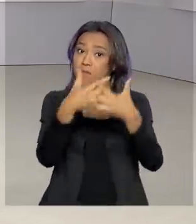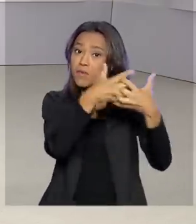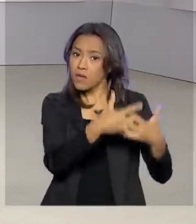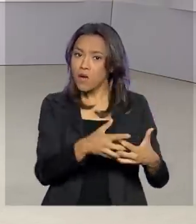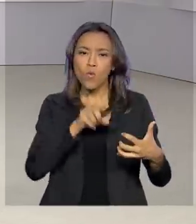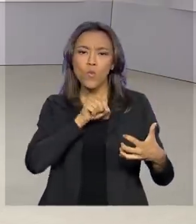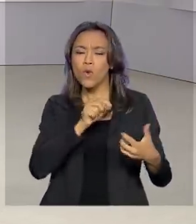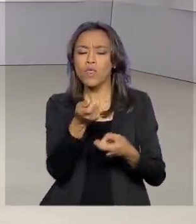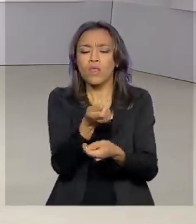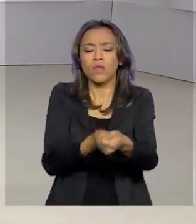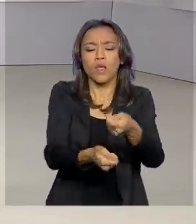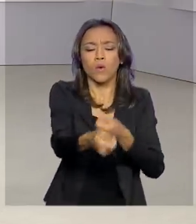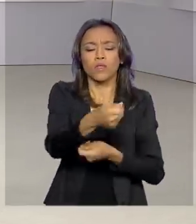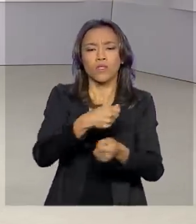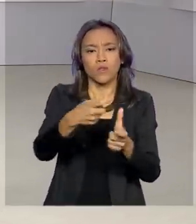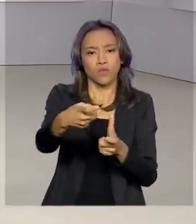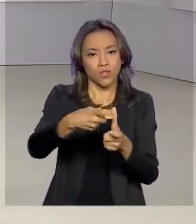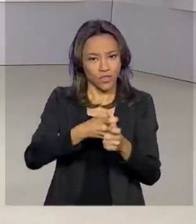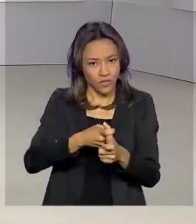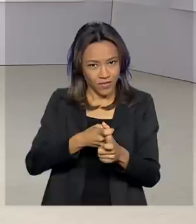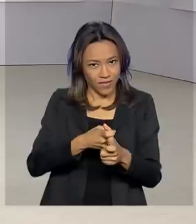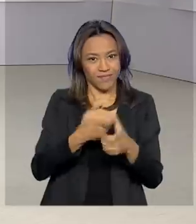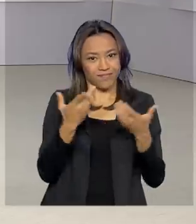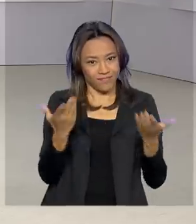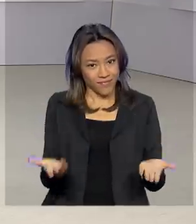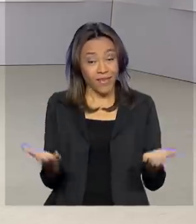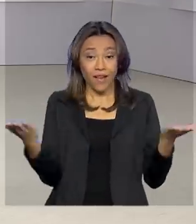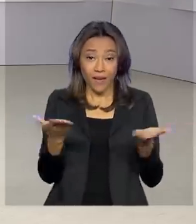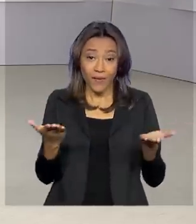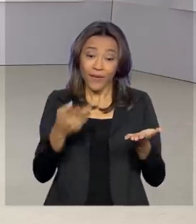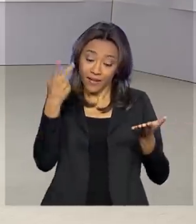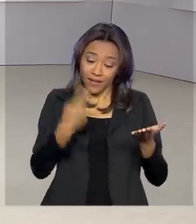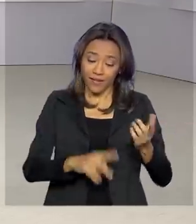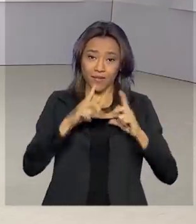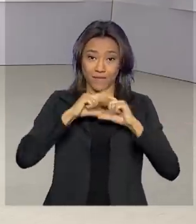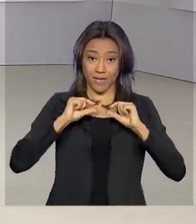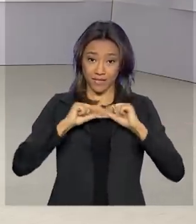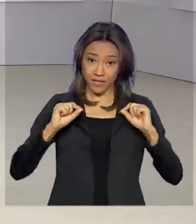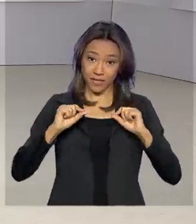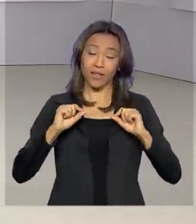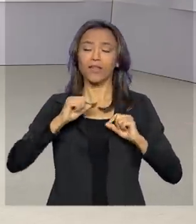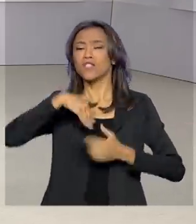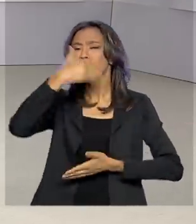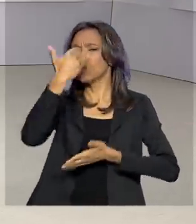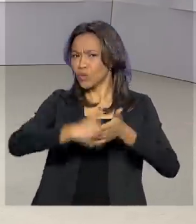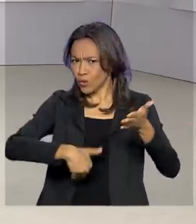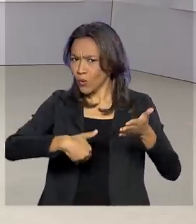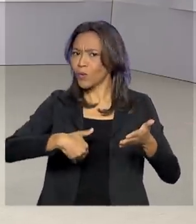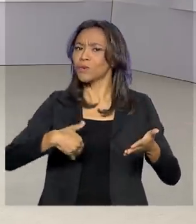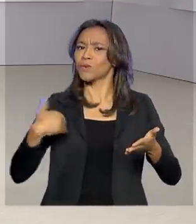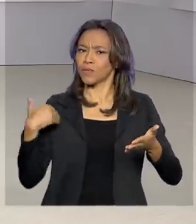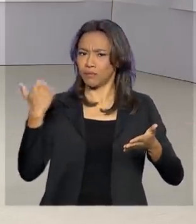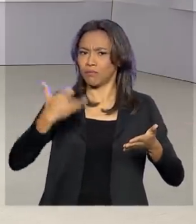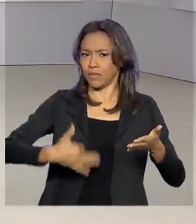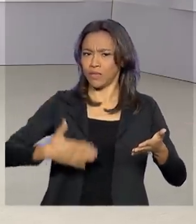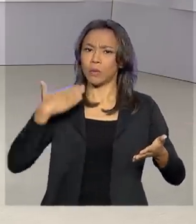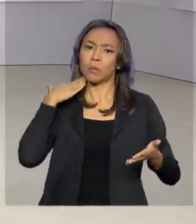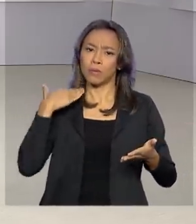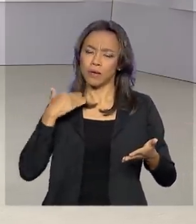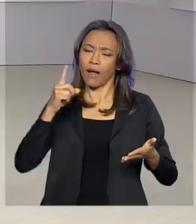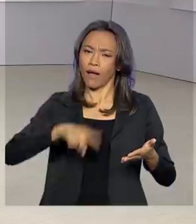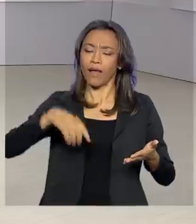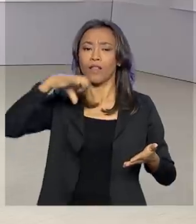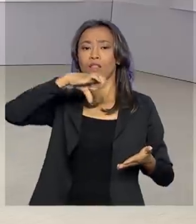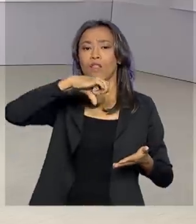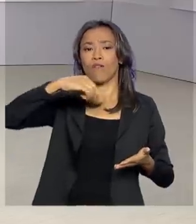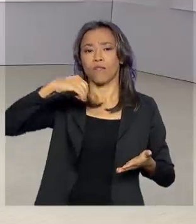dívidas, a iniciativa Você no Azul. Agora foi a vez de Brasília. Os descontos, segundo o banco, chegam a 90%